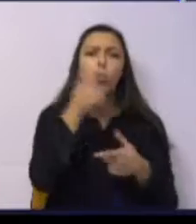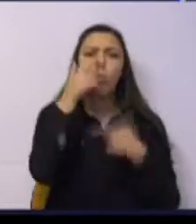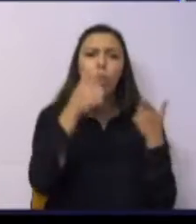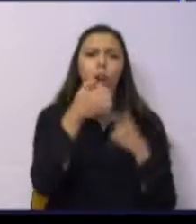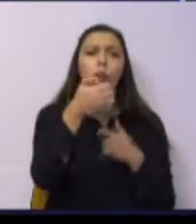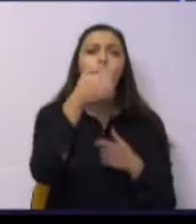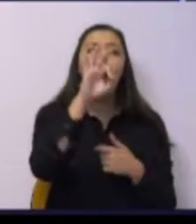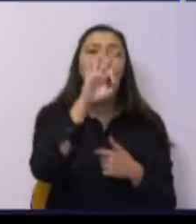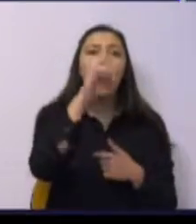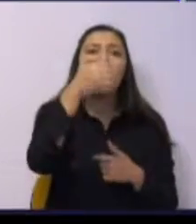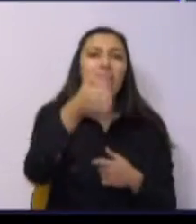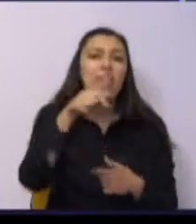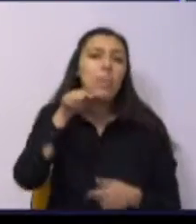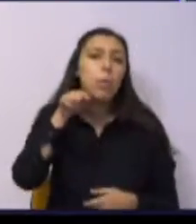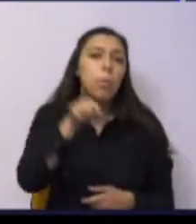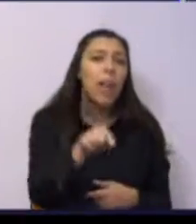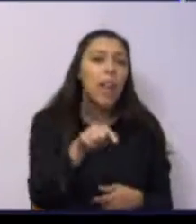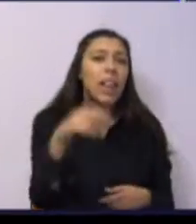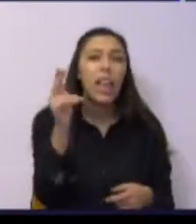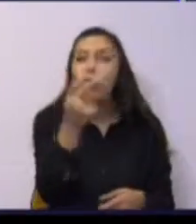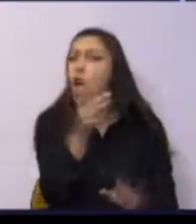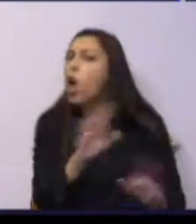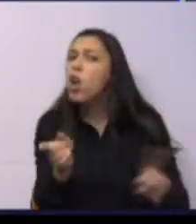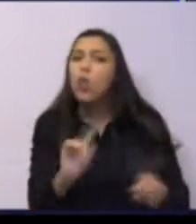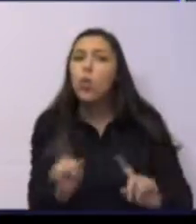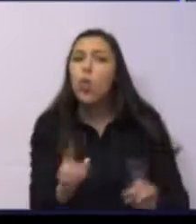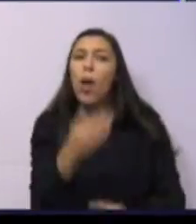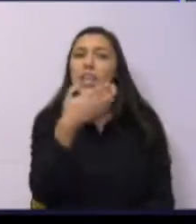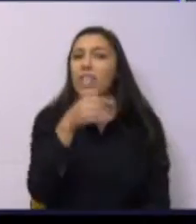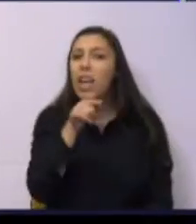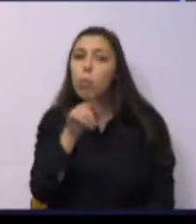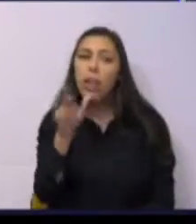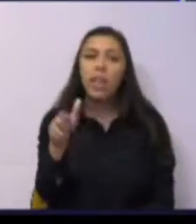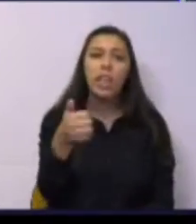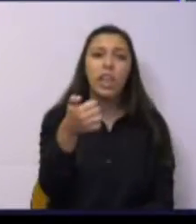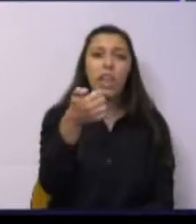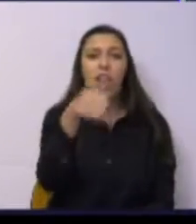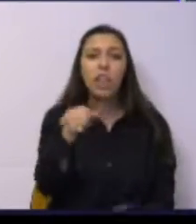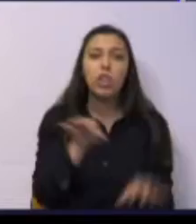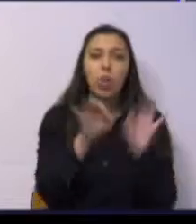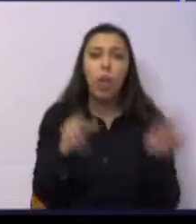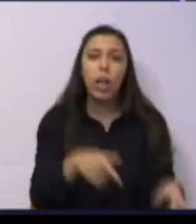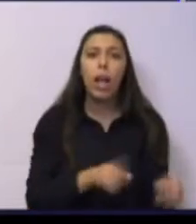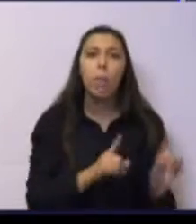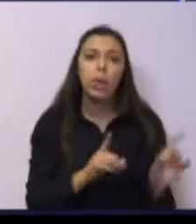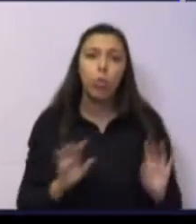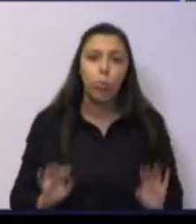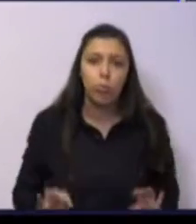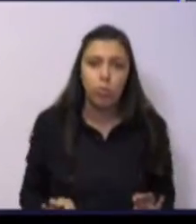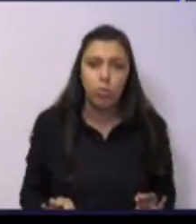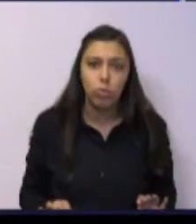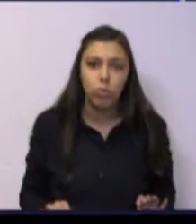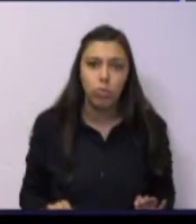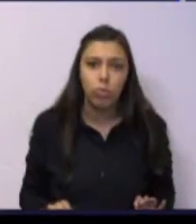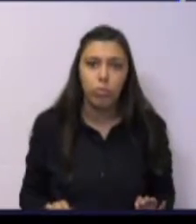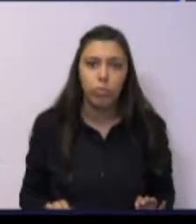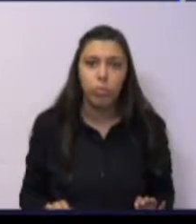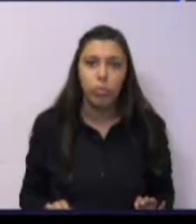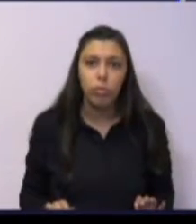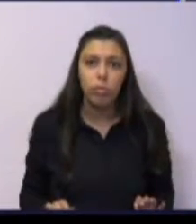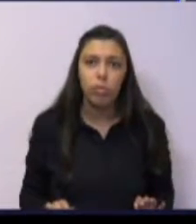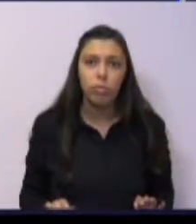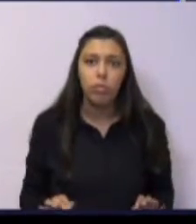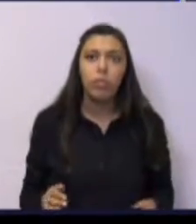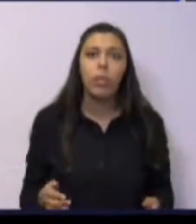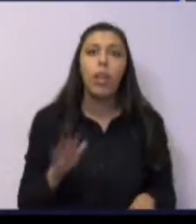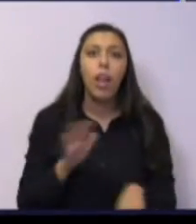.000 euros. Não é os 7.500 euros que dá a Câmara de Câmara de Lobos em Câmara de Lobos. É por isso,